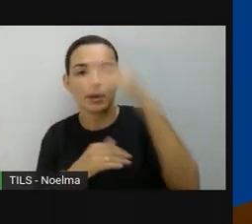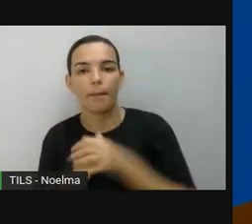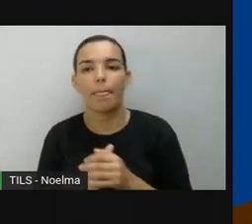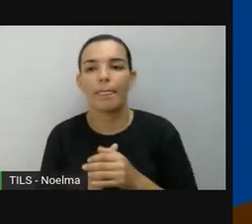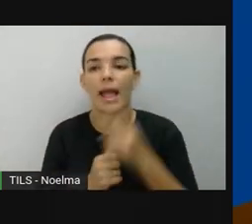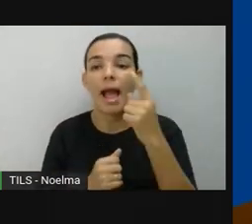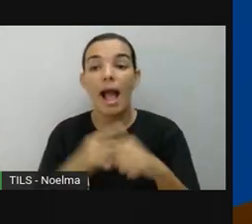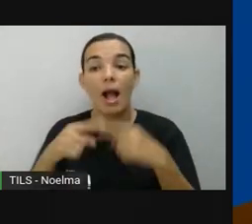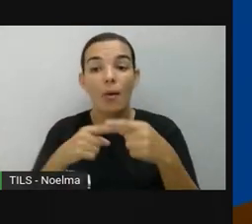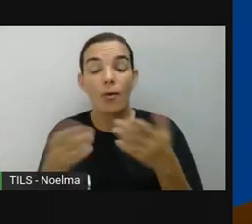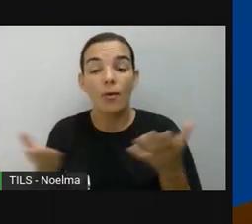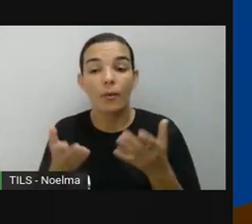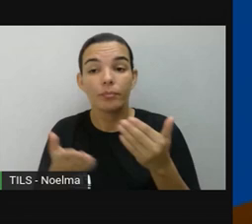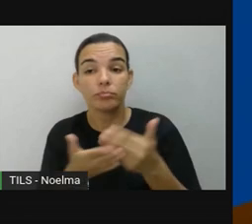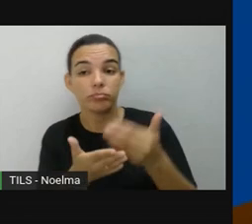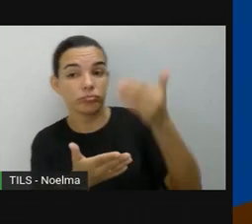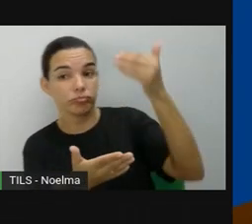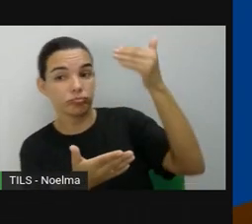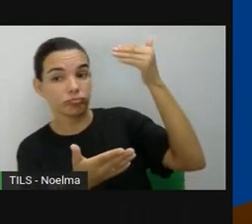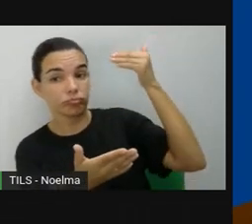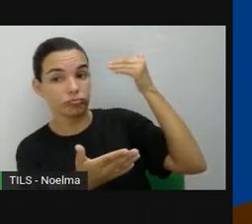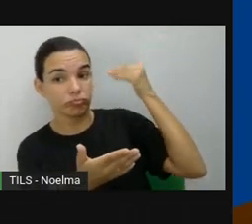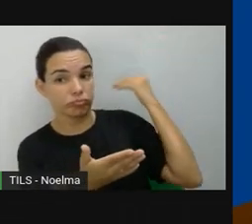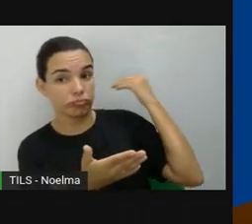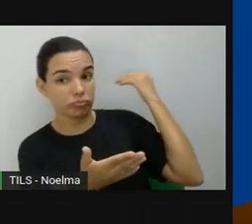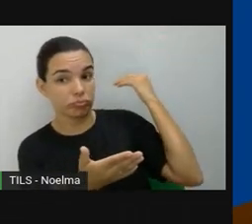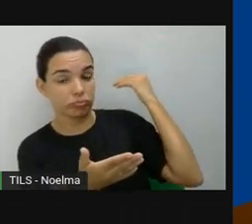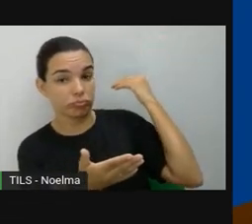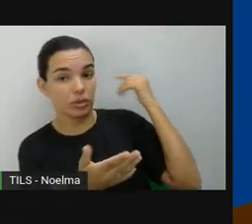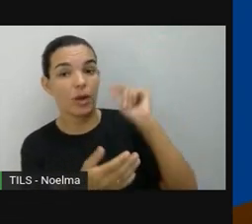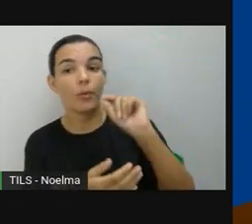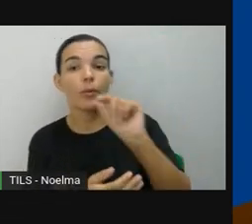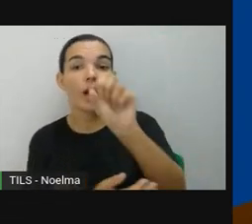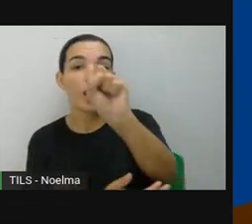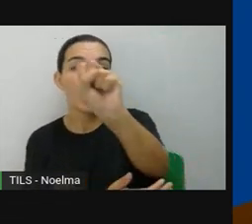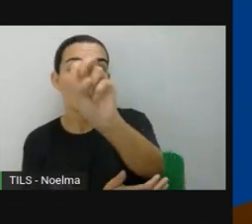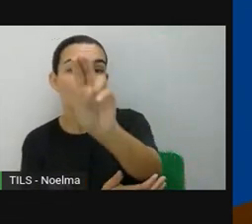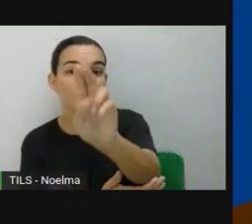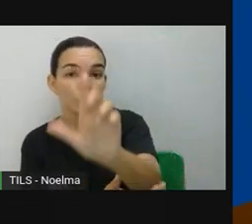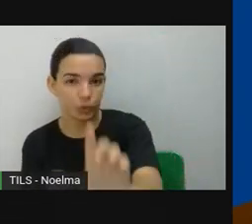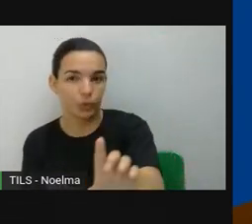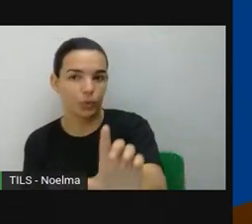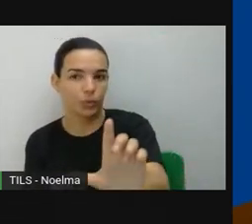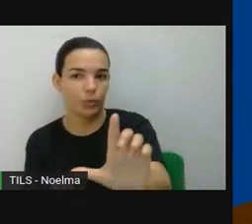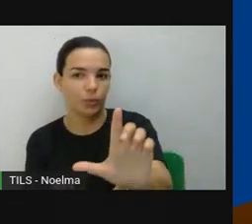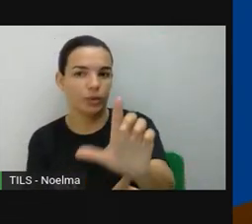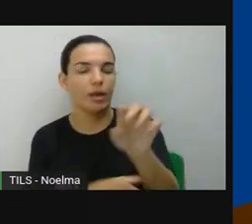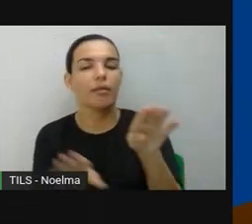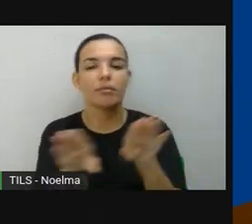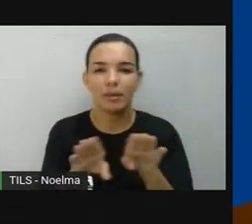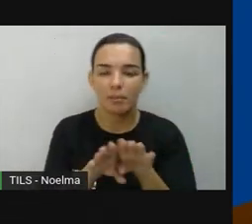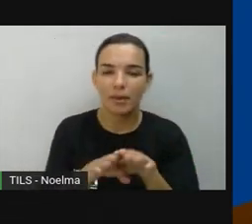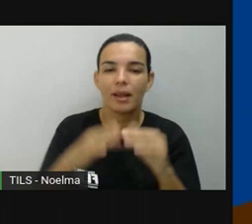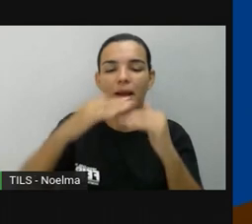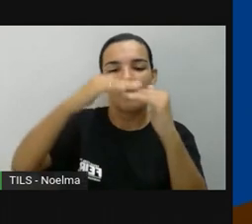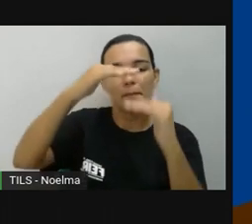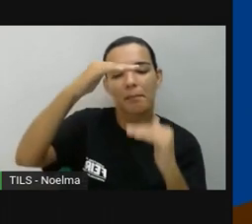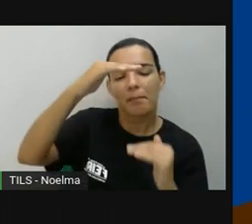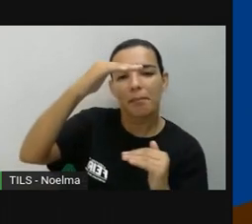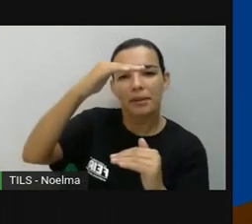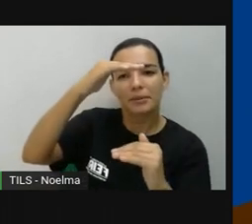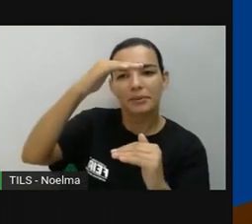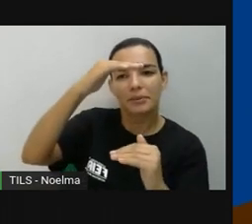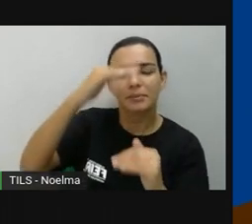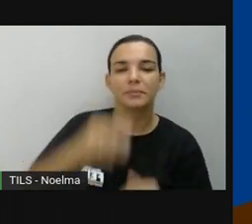direção contrária ao norte, nas nossas costas, é conhecida como sul e representa também a direção para